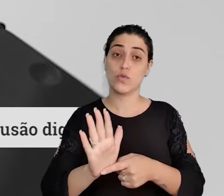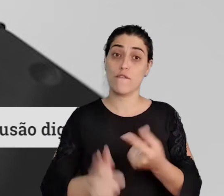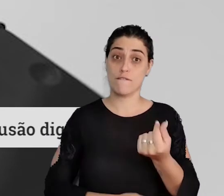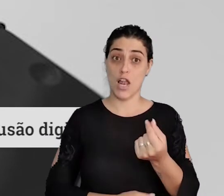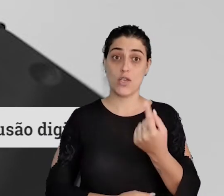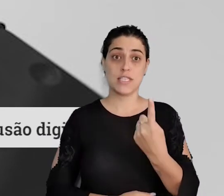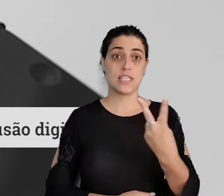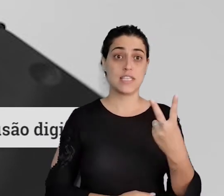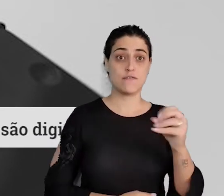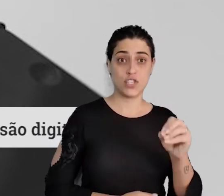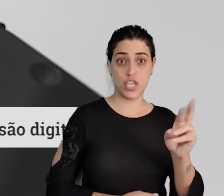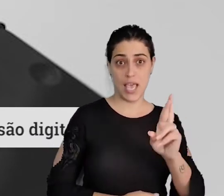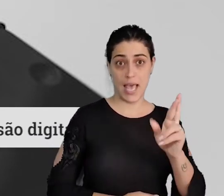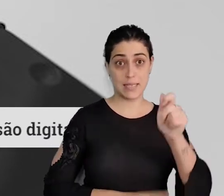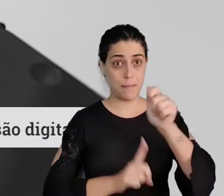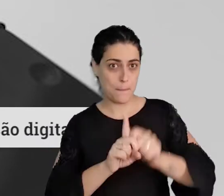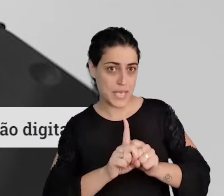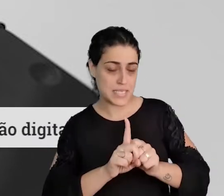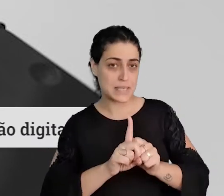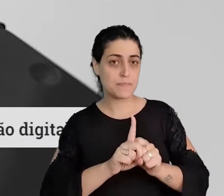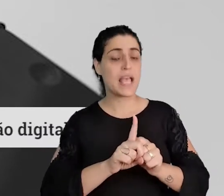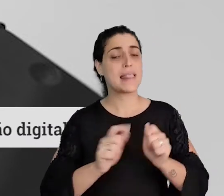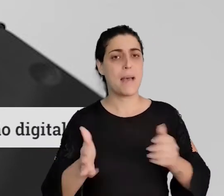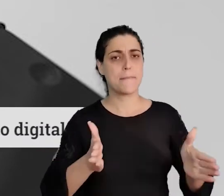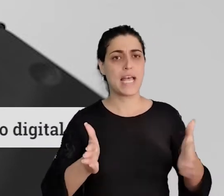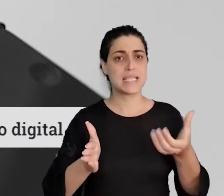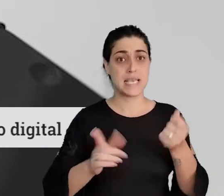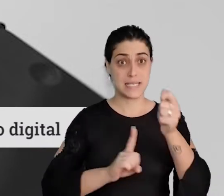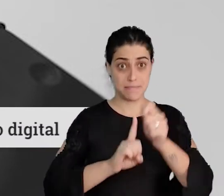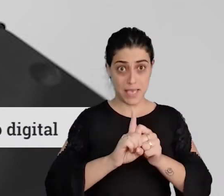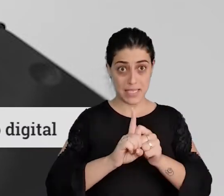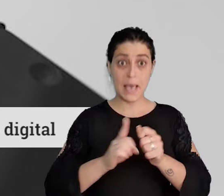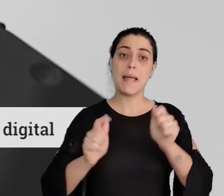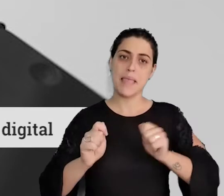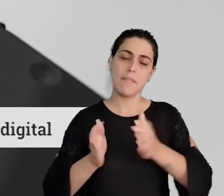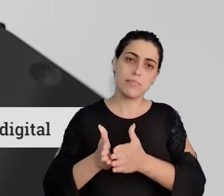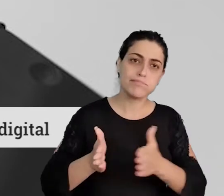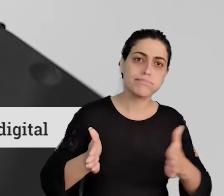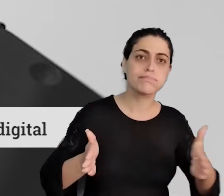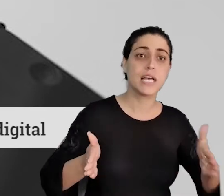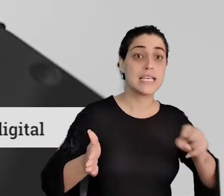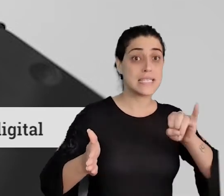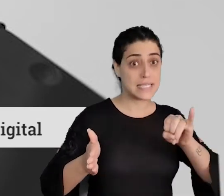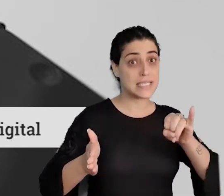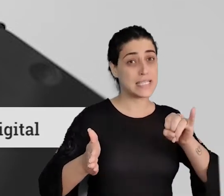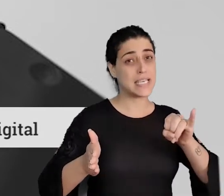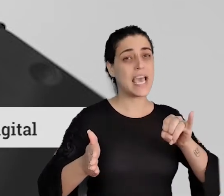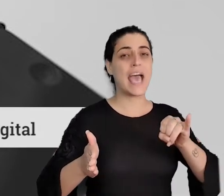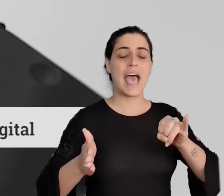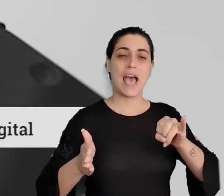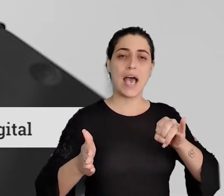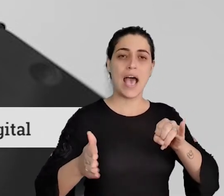,00 por mês, duração de até seis meses, podendo ser prorrogado enquanto as atividades acadêmicas